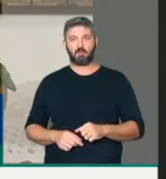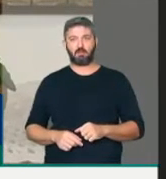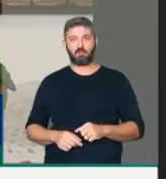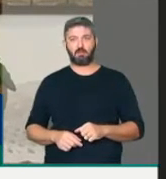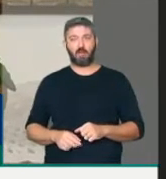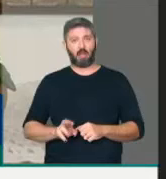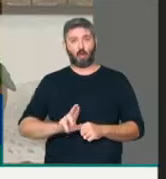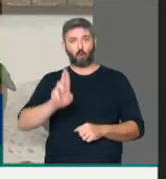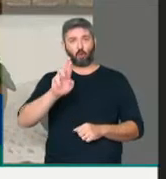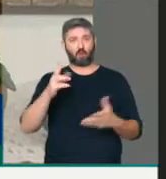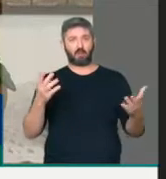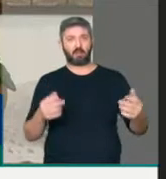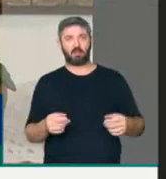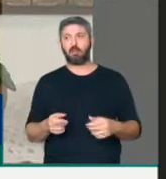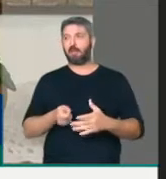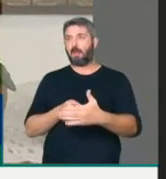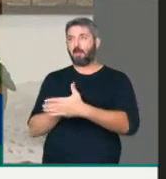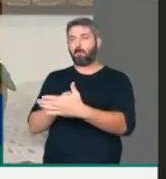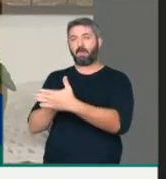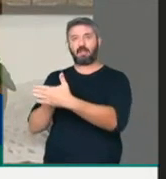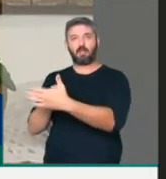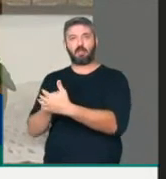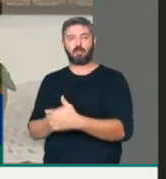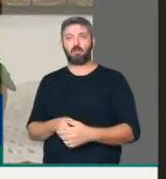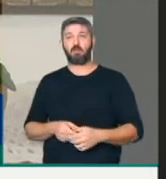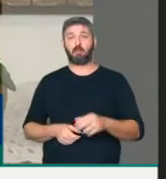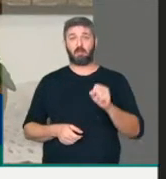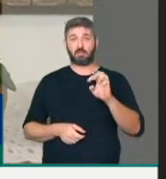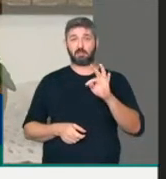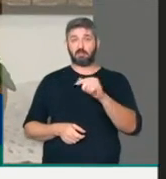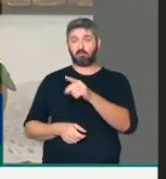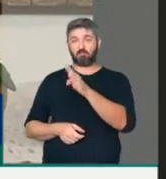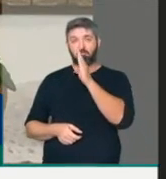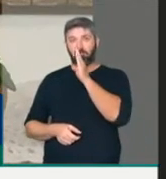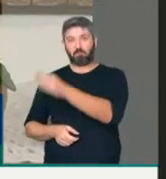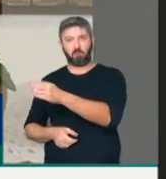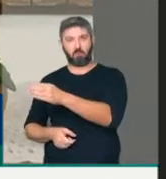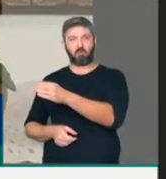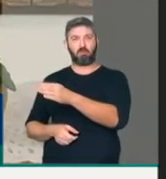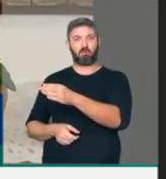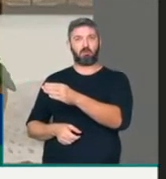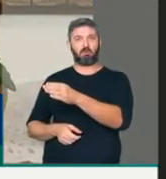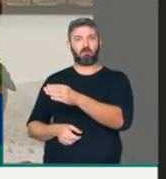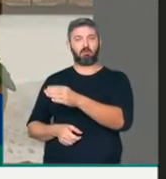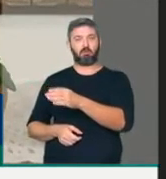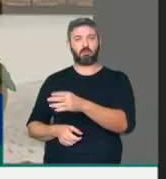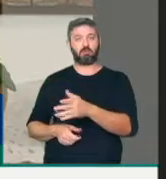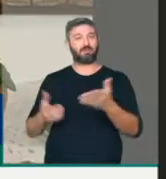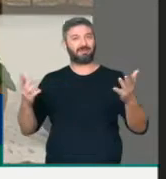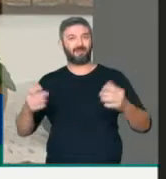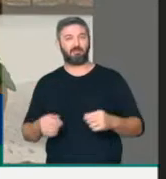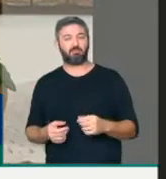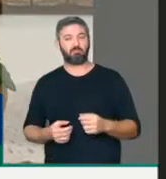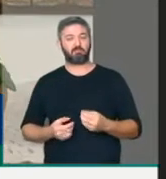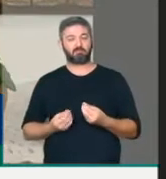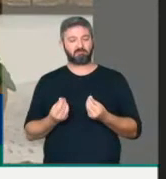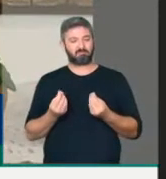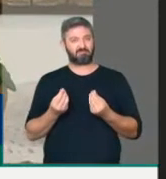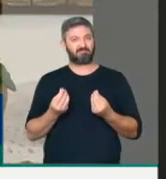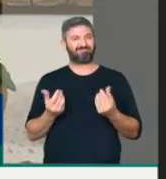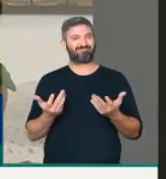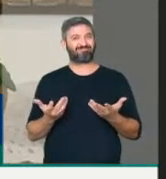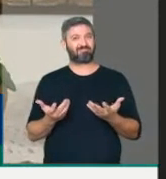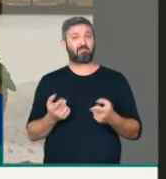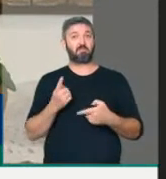federal, foi pressionado o Supremo Tribunal Federal e o próprio Fachin. Então, de fato, causa muita estranheza,